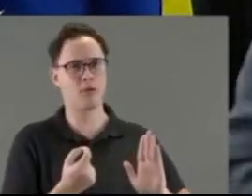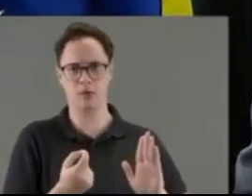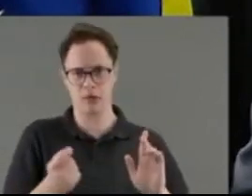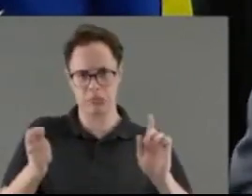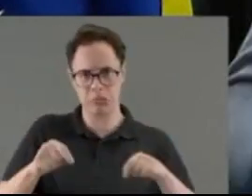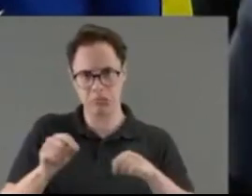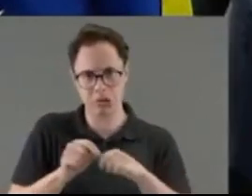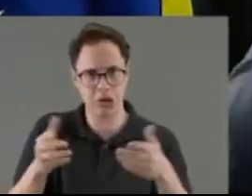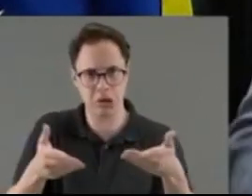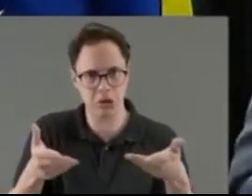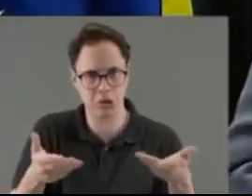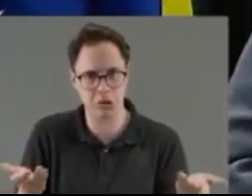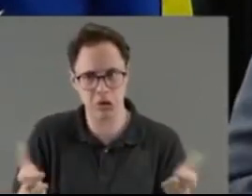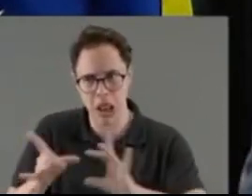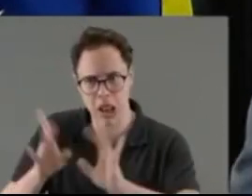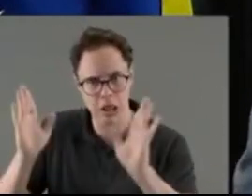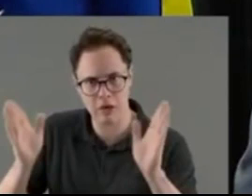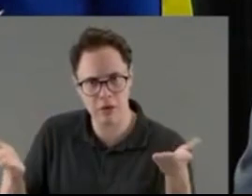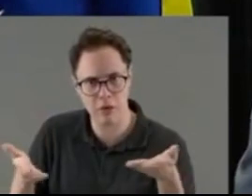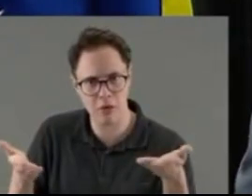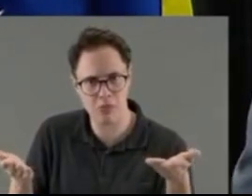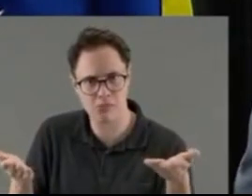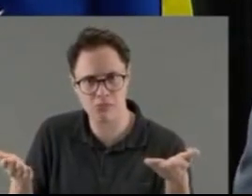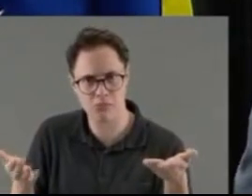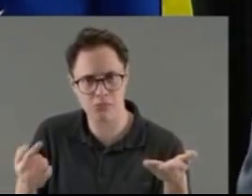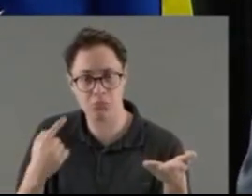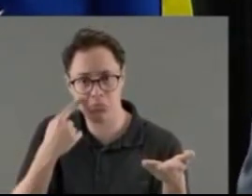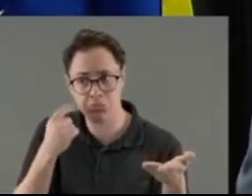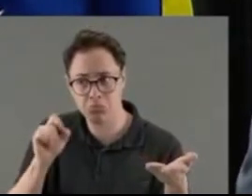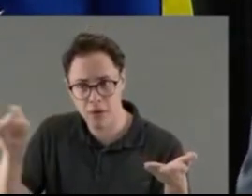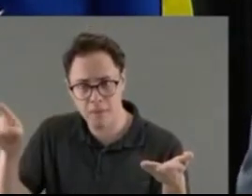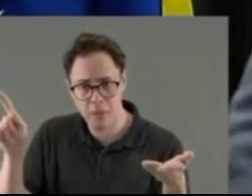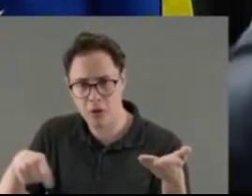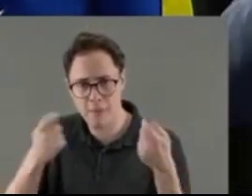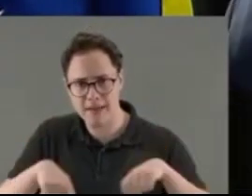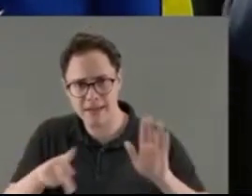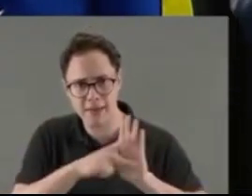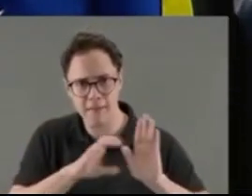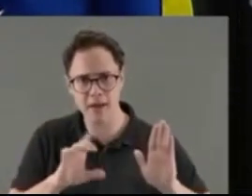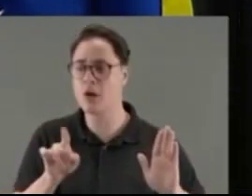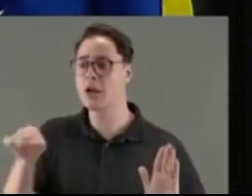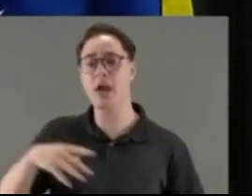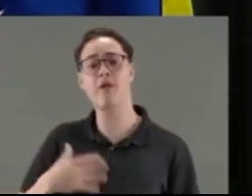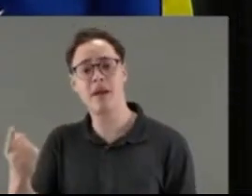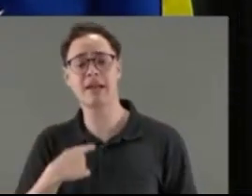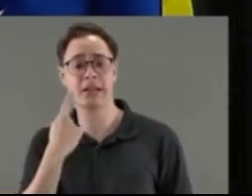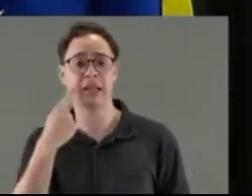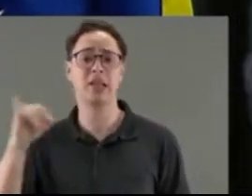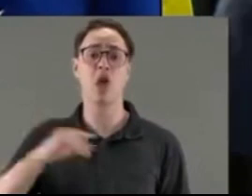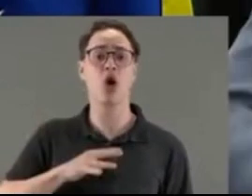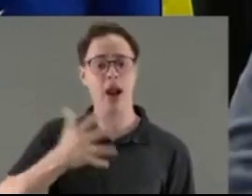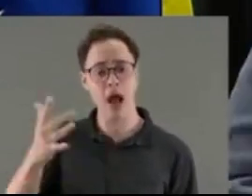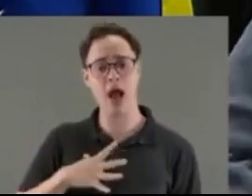PEC não, manda ele fazer isso agora. Quer ver se ele é homem para fazer isso agora? Quer ver se ele tem culhão para poder pegar de 10